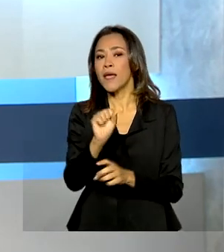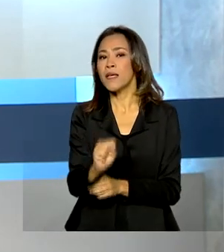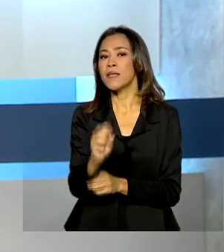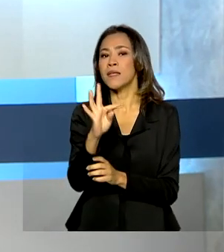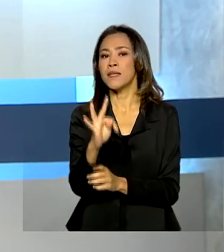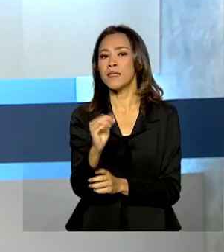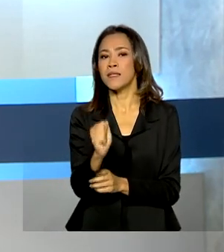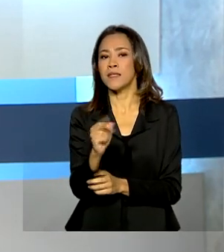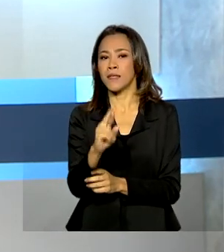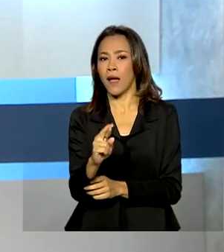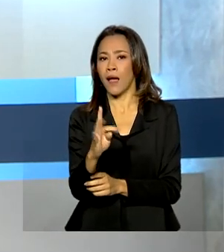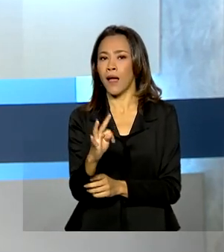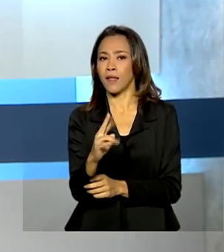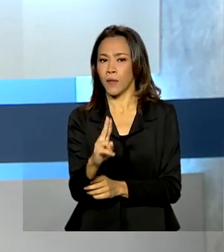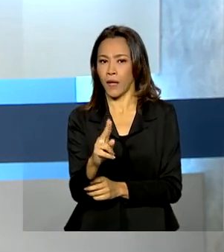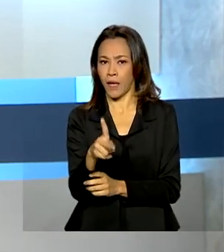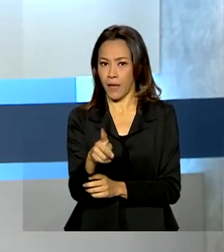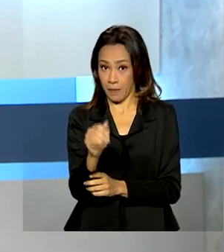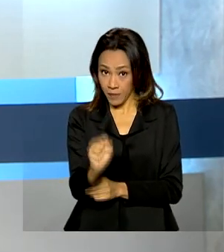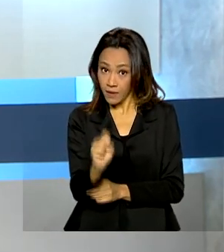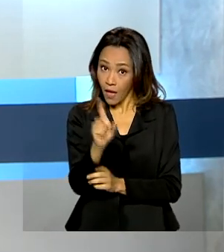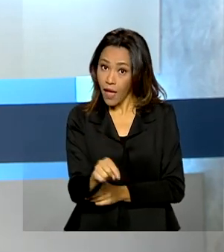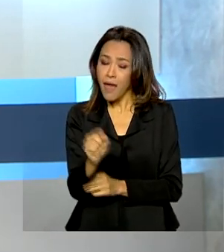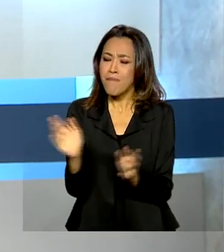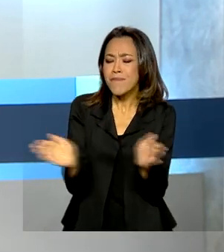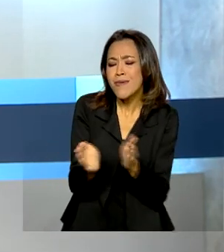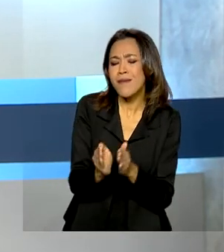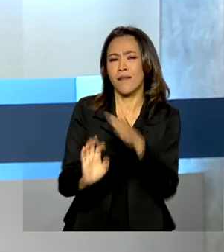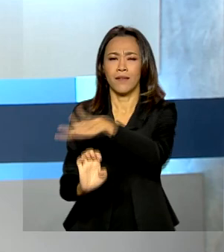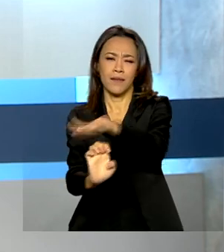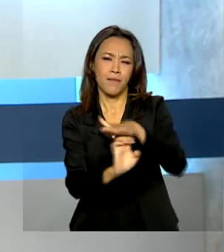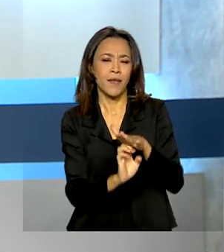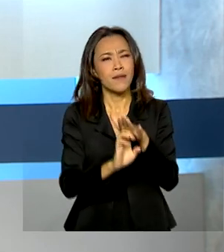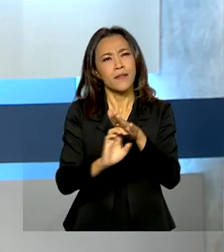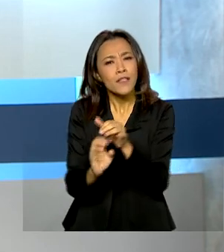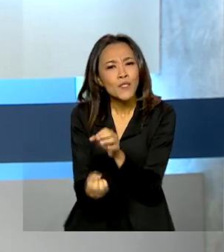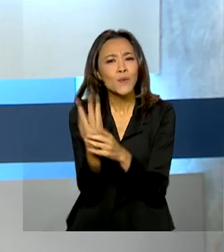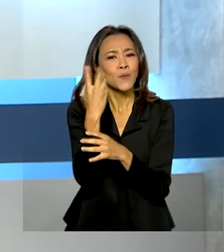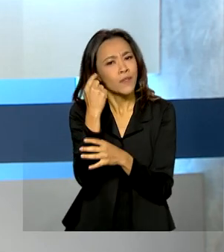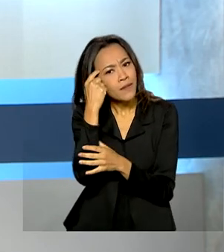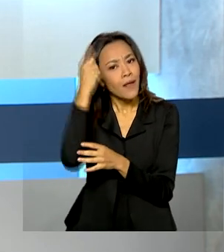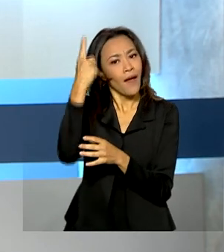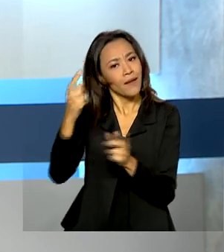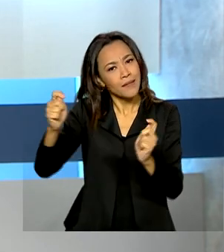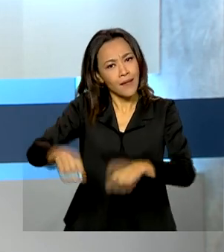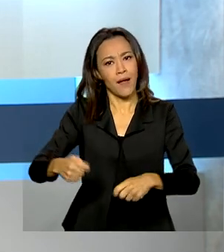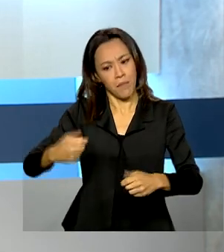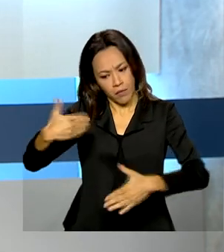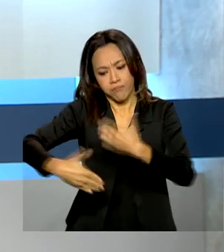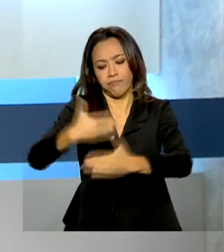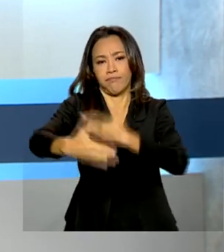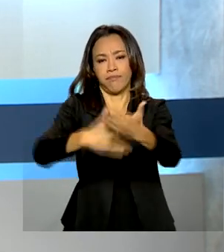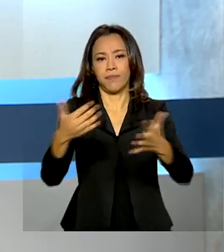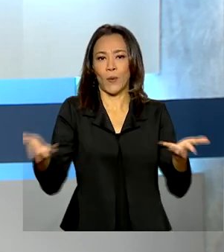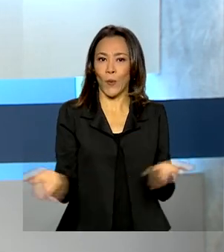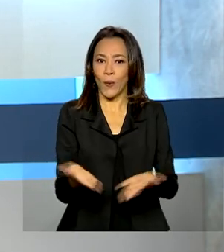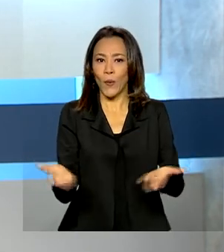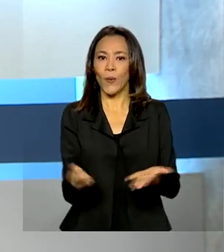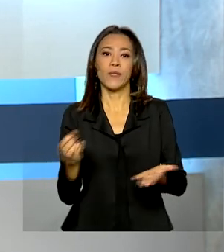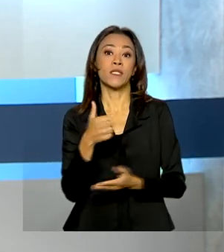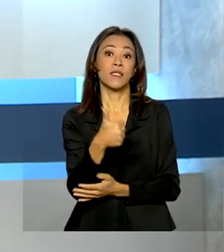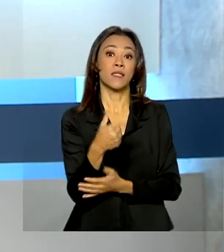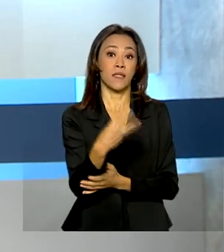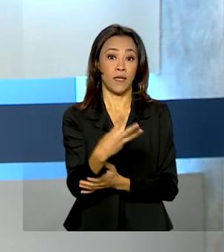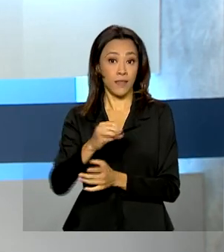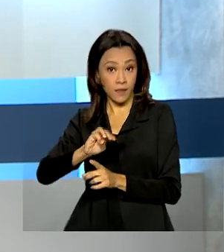São pequenas empresas que nascem de ideias inovadoras, portanto, têm grande potencial para crescer. Hoje, elas são mais de 13